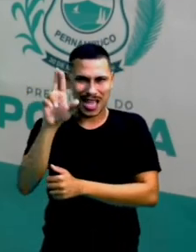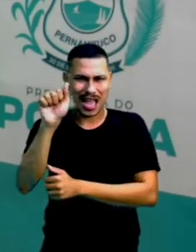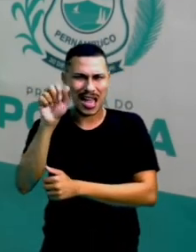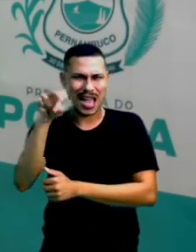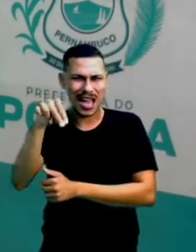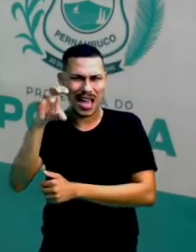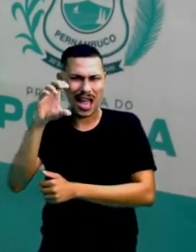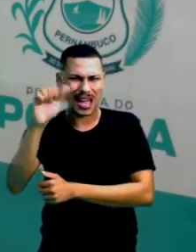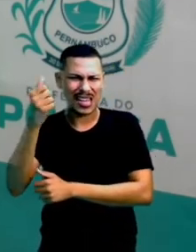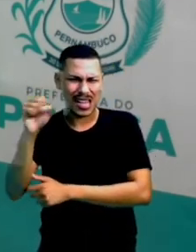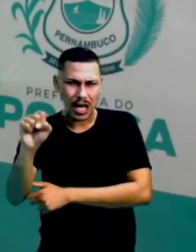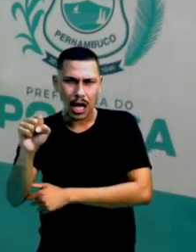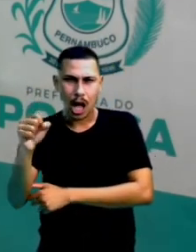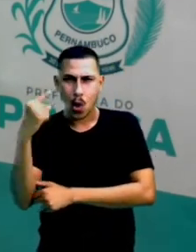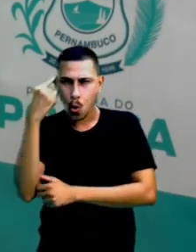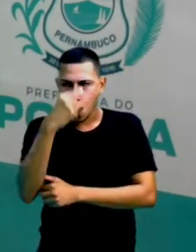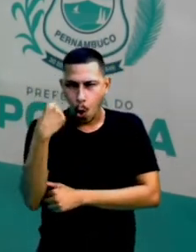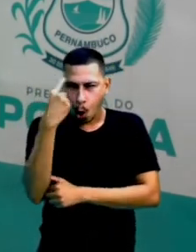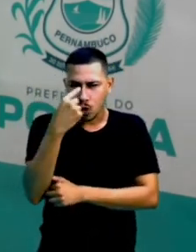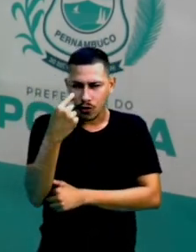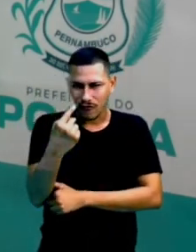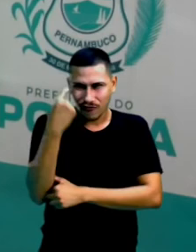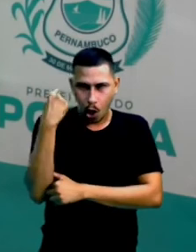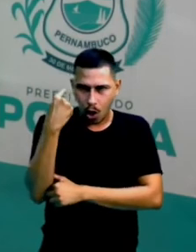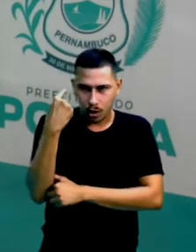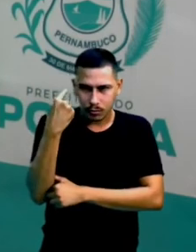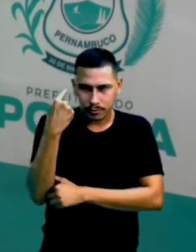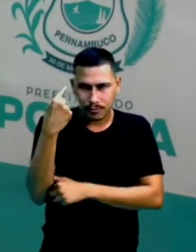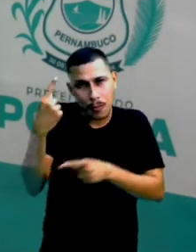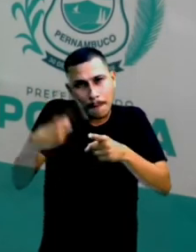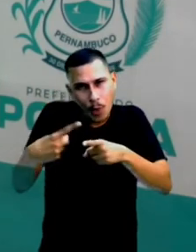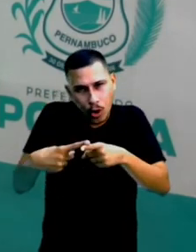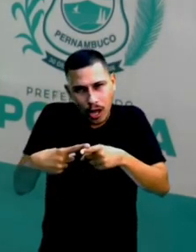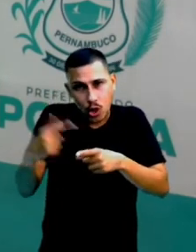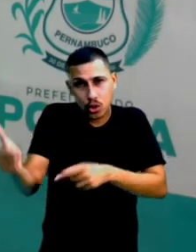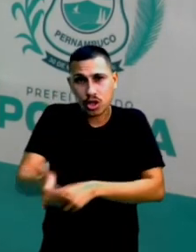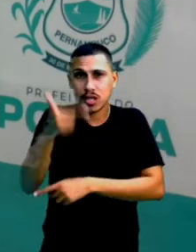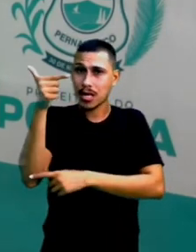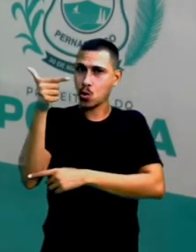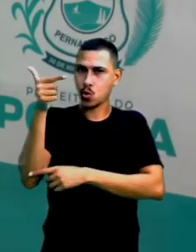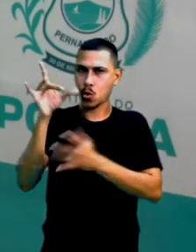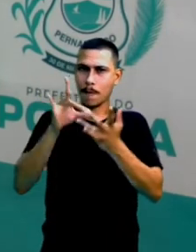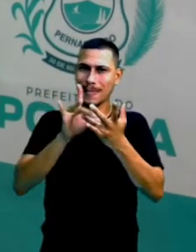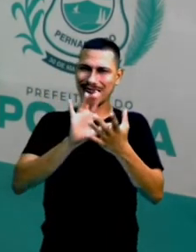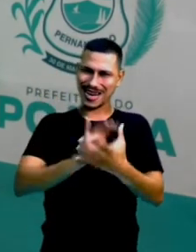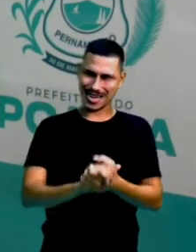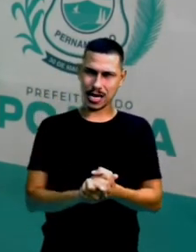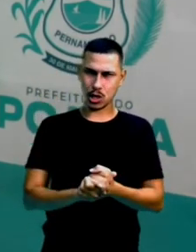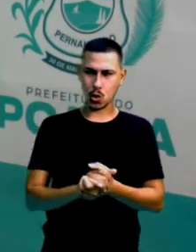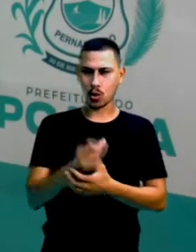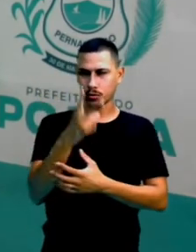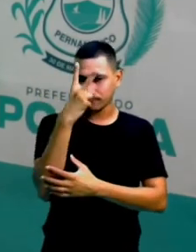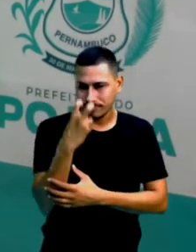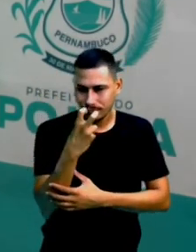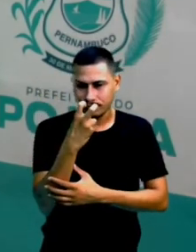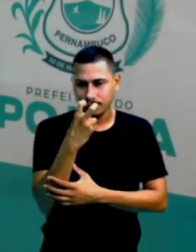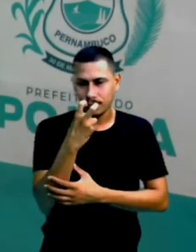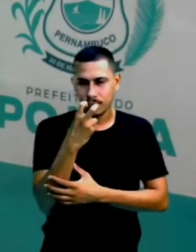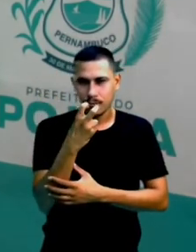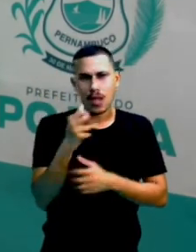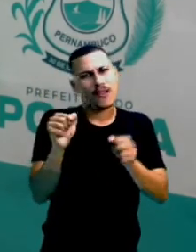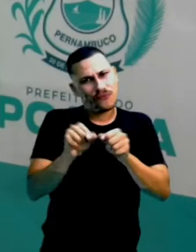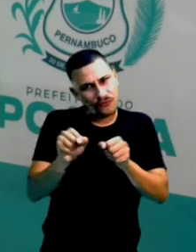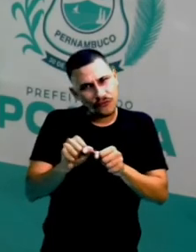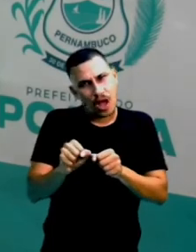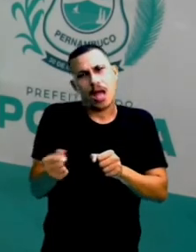vazado Purado Por quê? Porque o segundo marido dela Era cego E ela faz